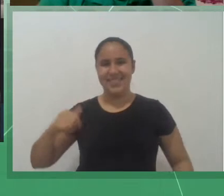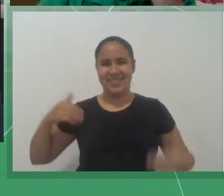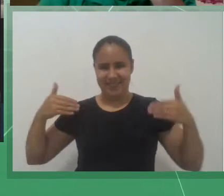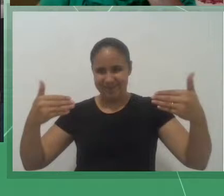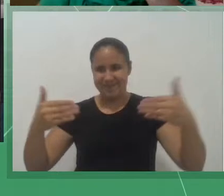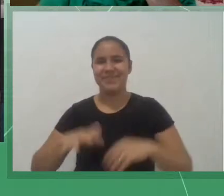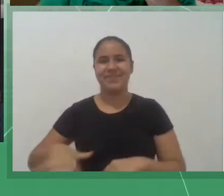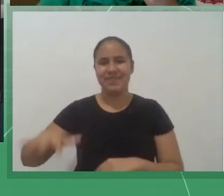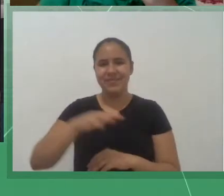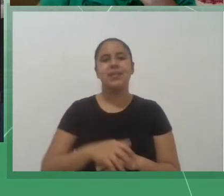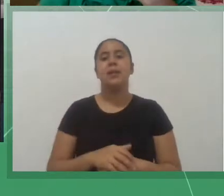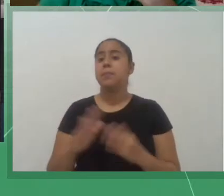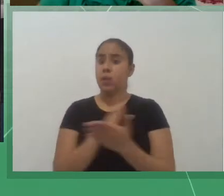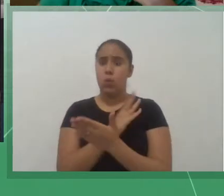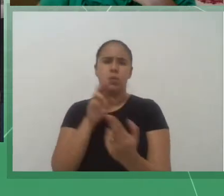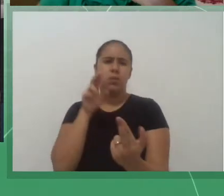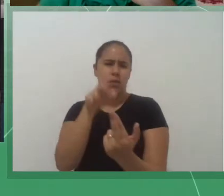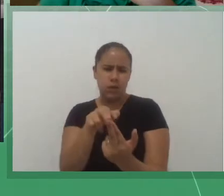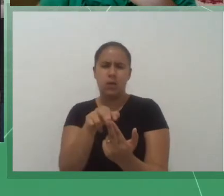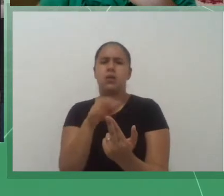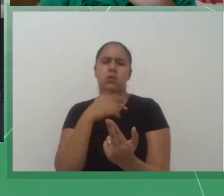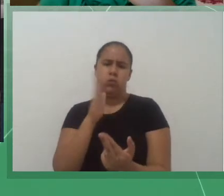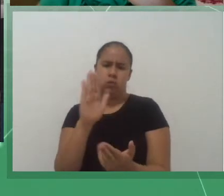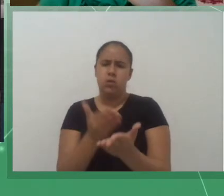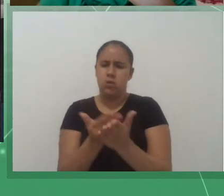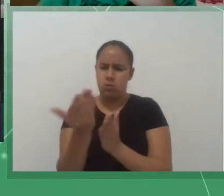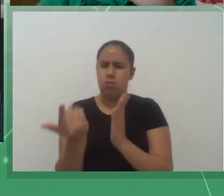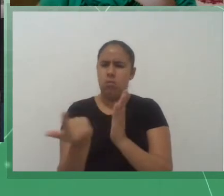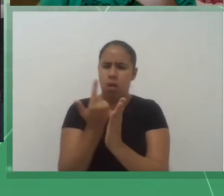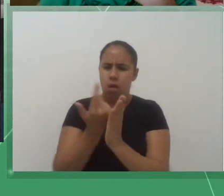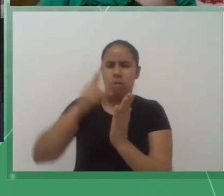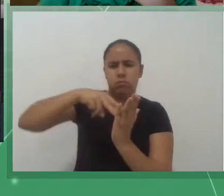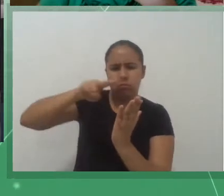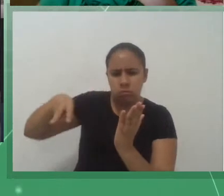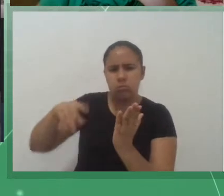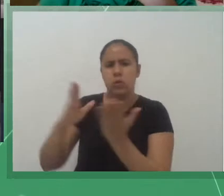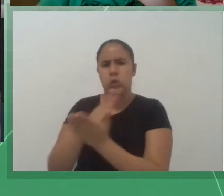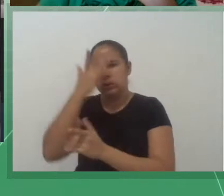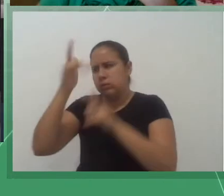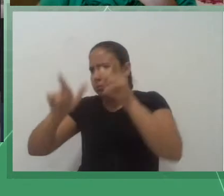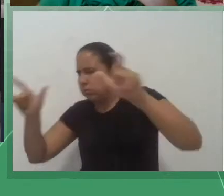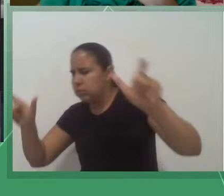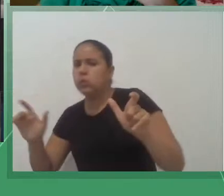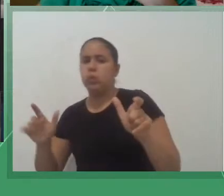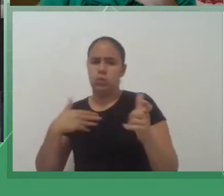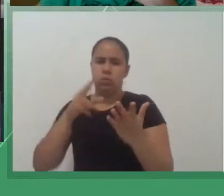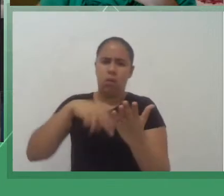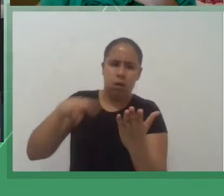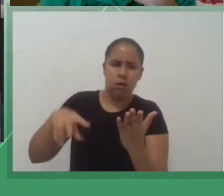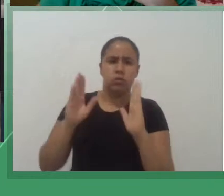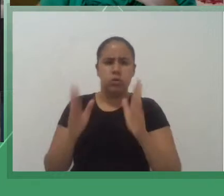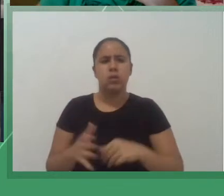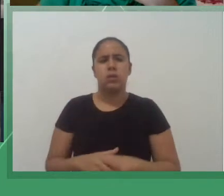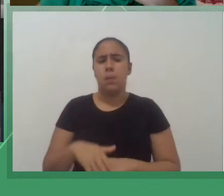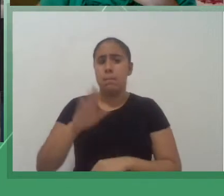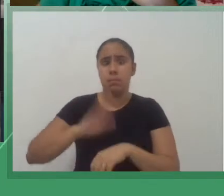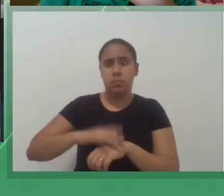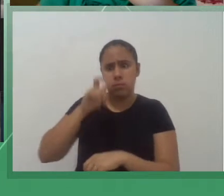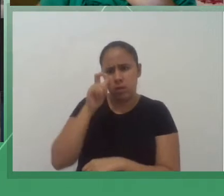comecei a utilizar algumas referências na verdade e um dos trabalhos mais importantes que eu utilizei que foi o da Juliana Sampaio